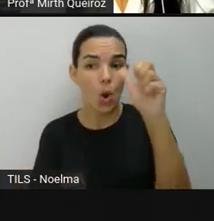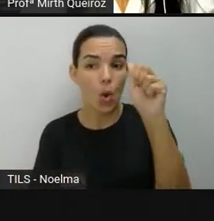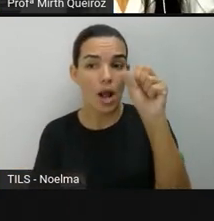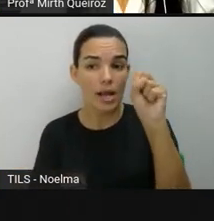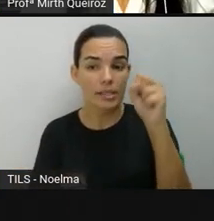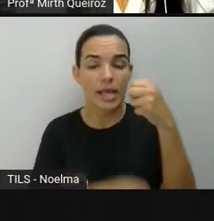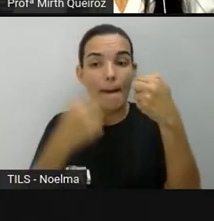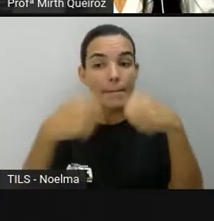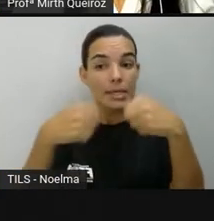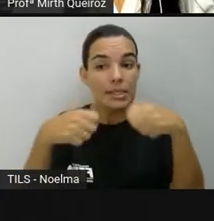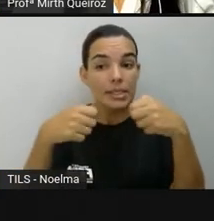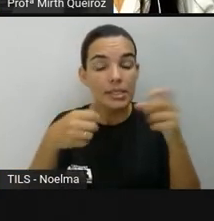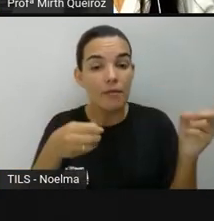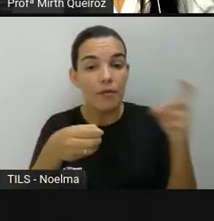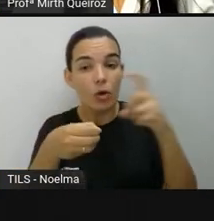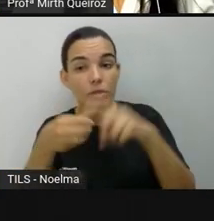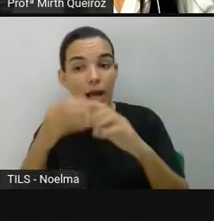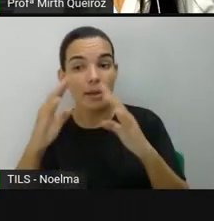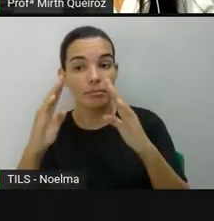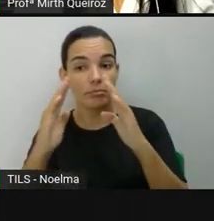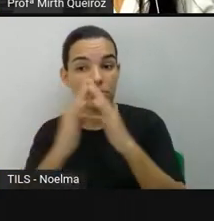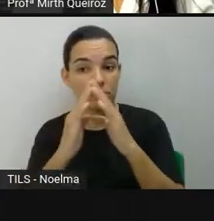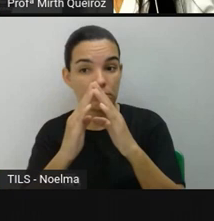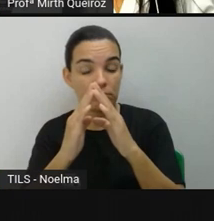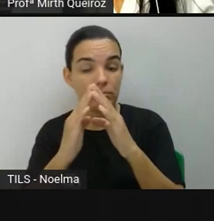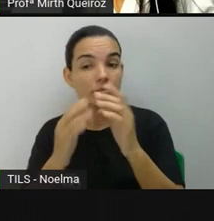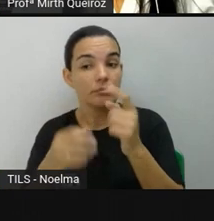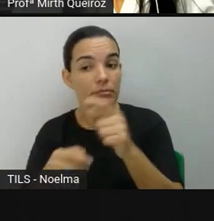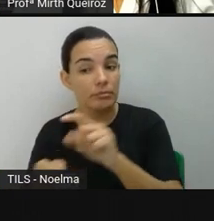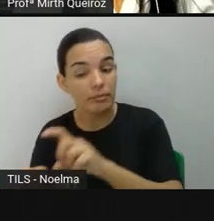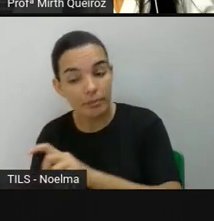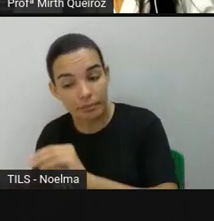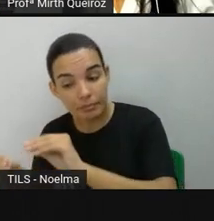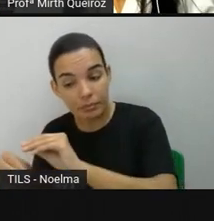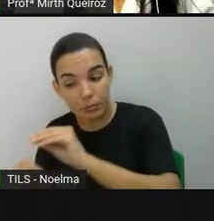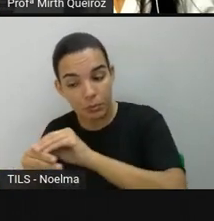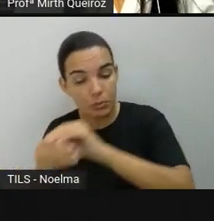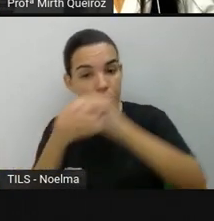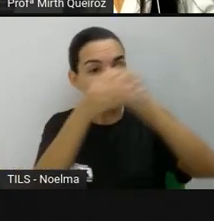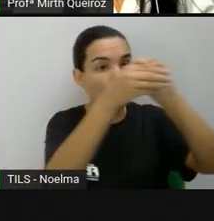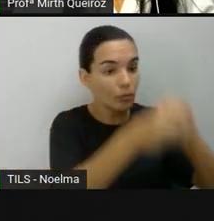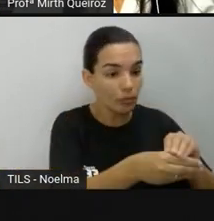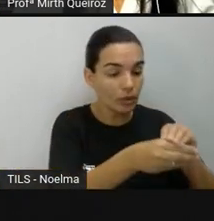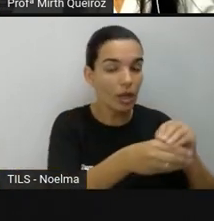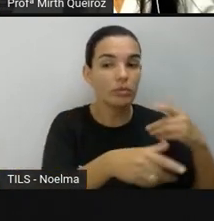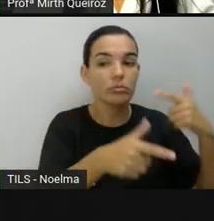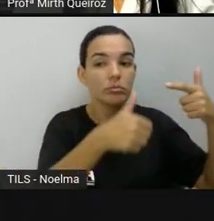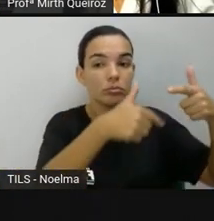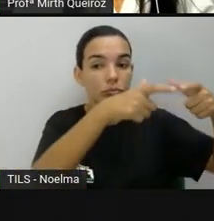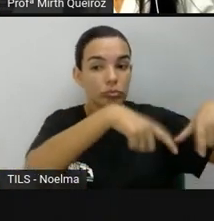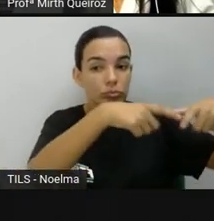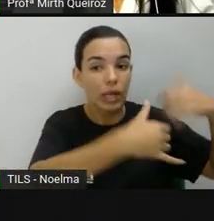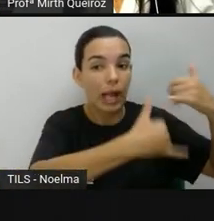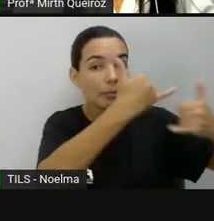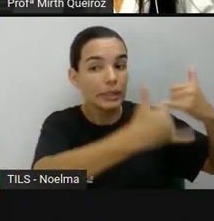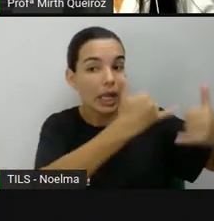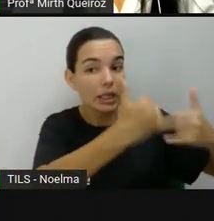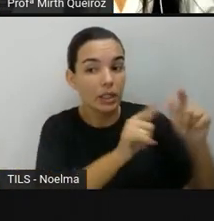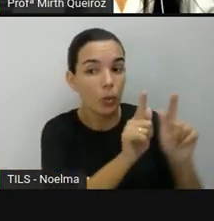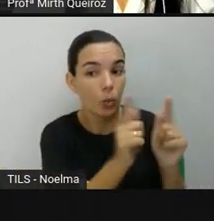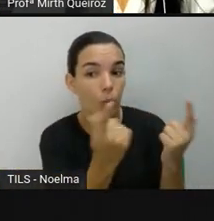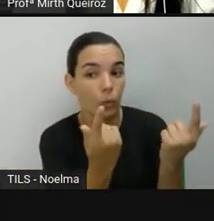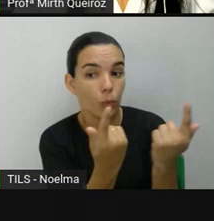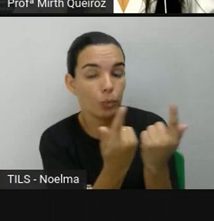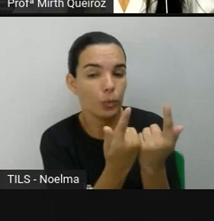ao local do campeonato. O professor tinha dito que ficava a norte. Então o Lucas ele deveria aí nesse caso